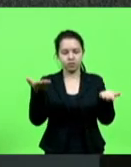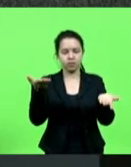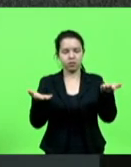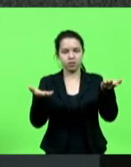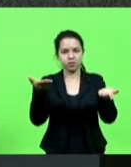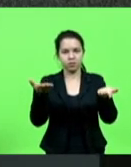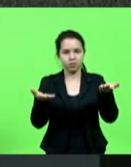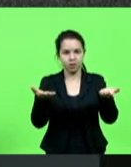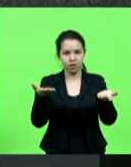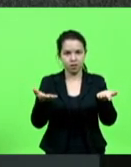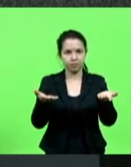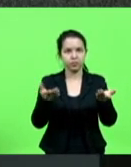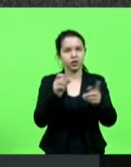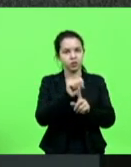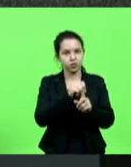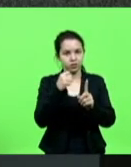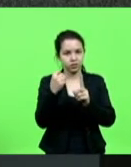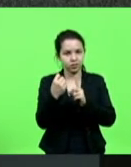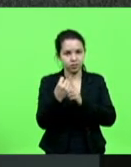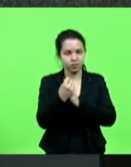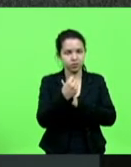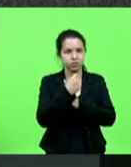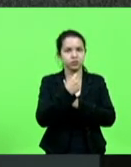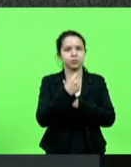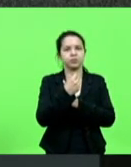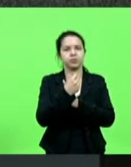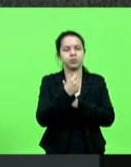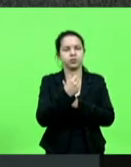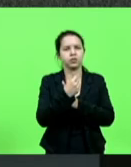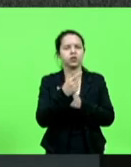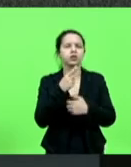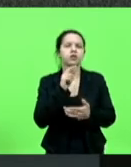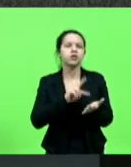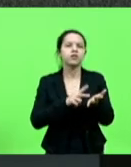a própria sociedade em si. O que eu quero dizer com isso?